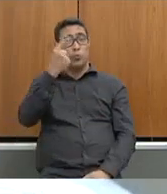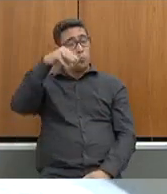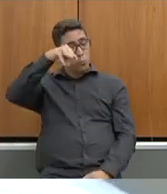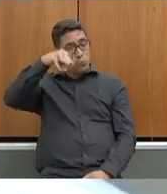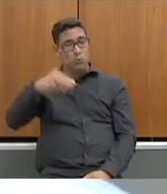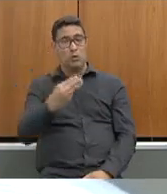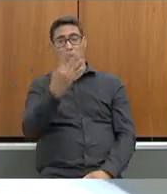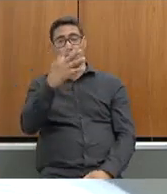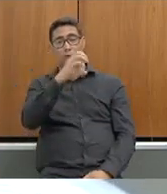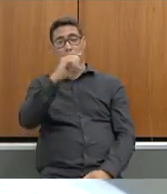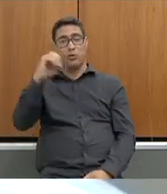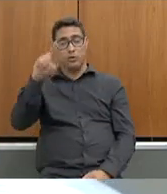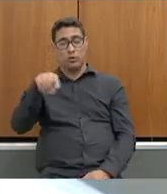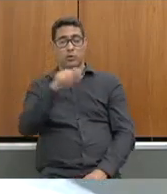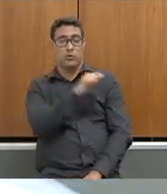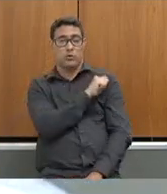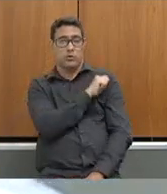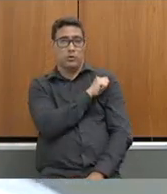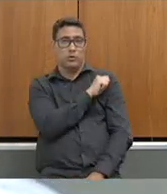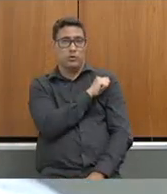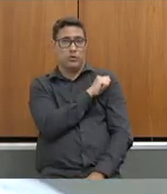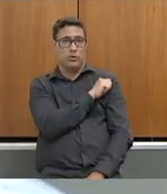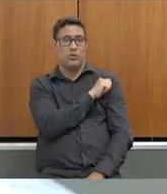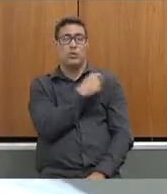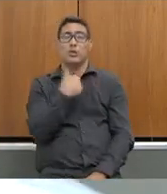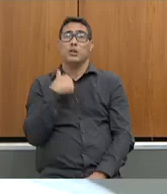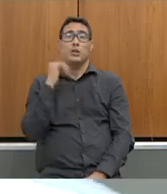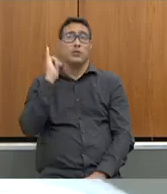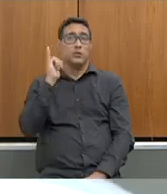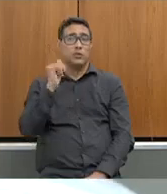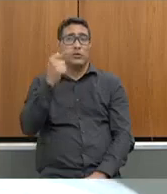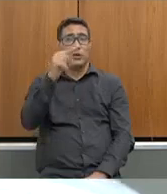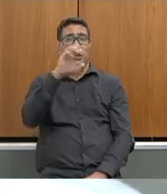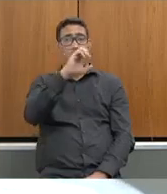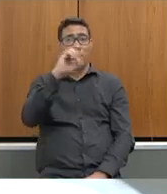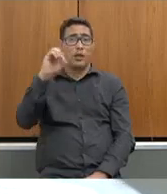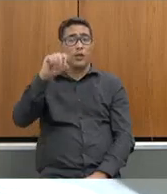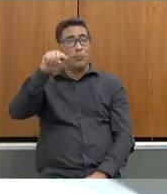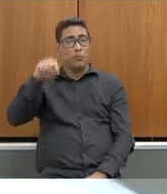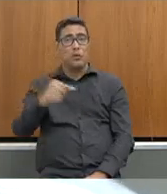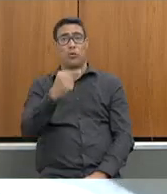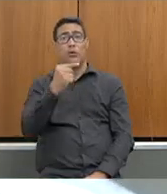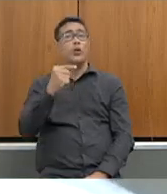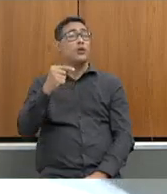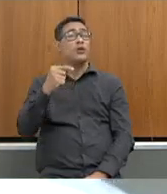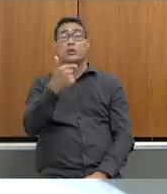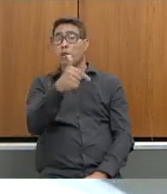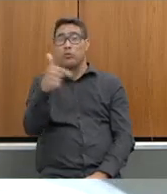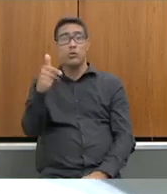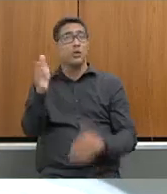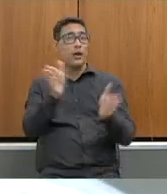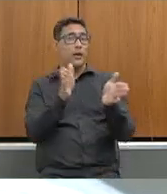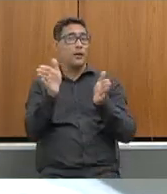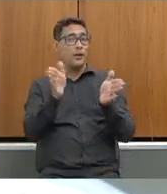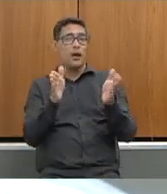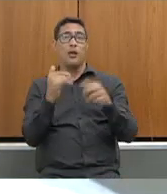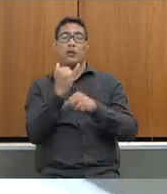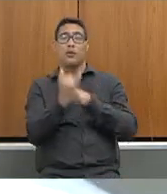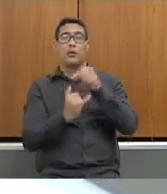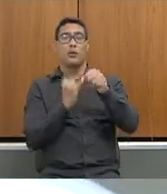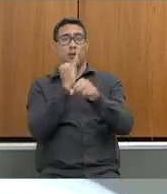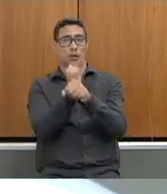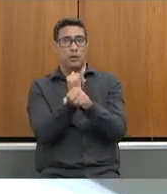me lembro durante a pandemia os dados que eram registrados mais de 700 mil não tinham qualquer acesso à internet e